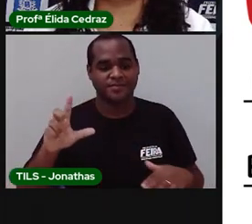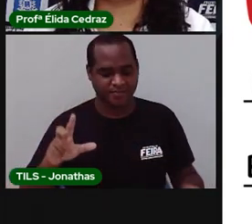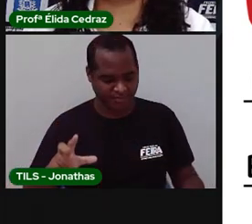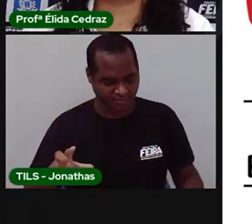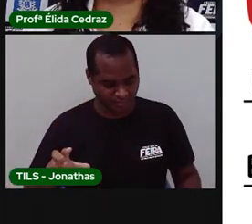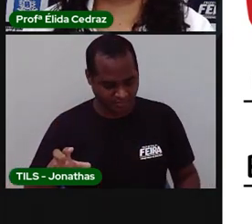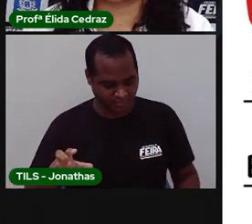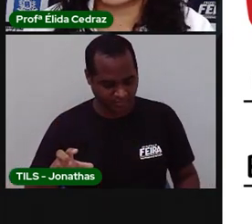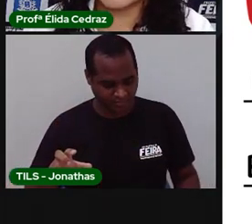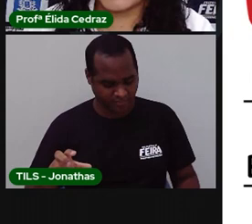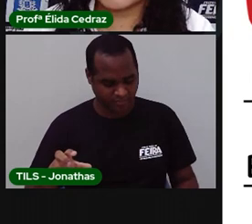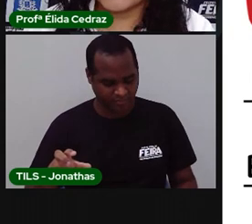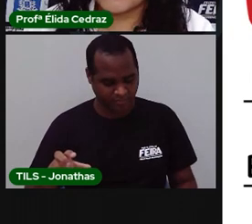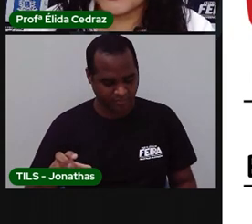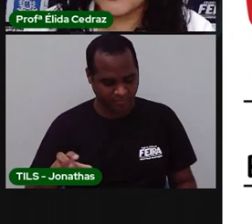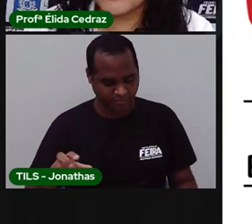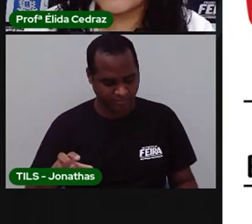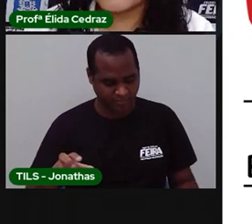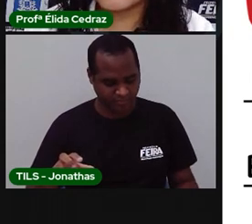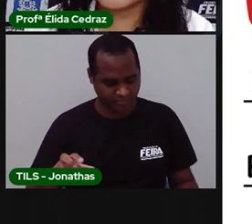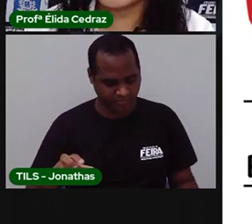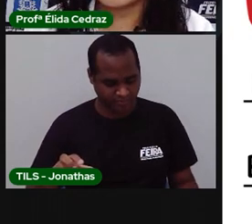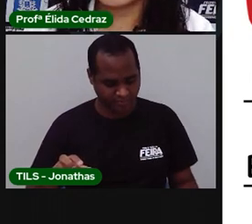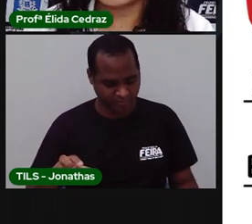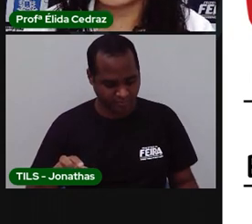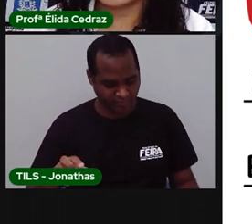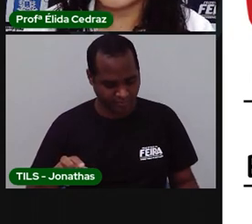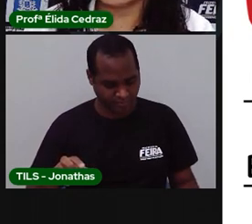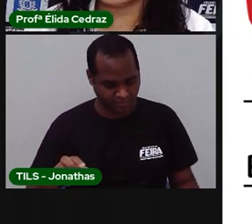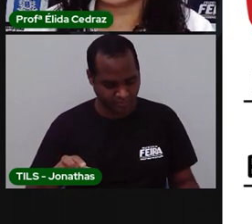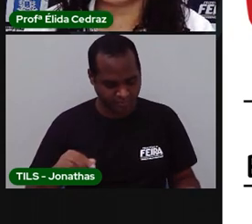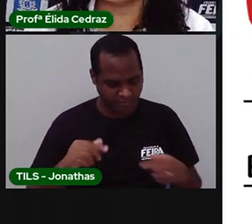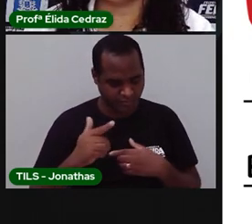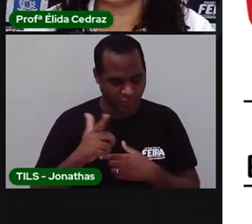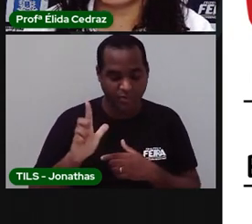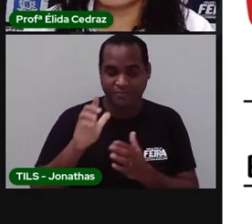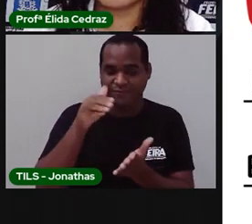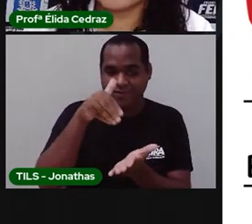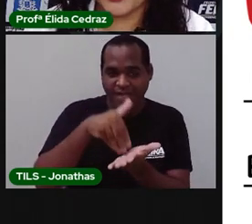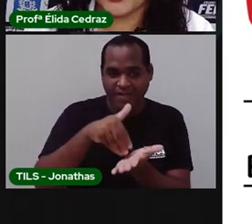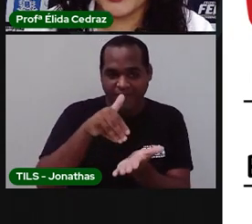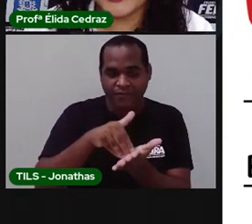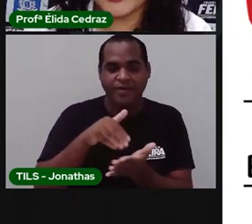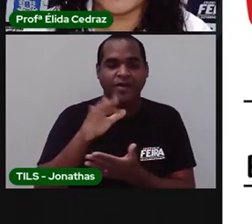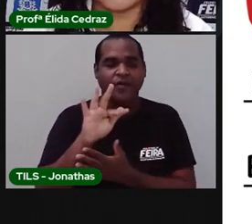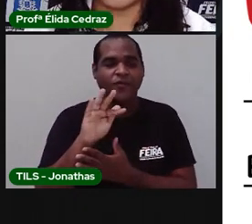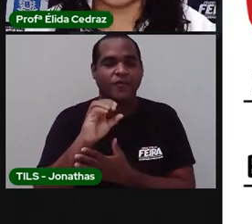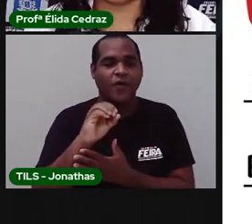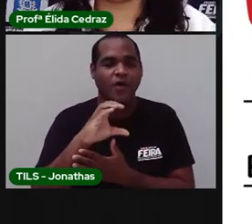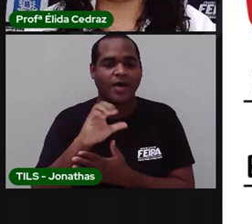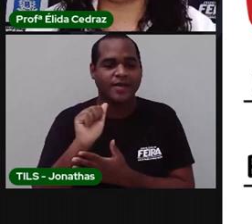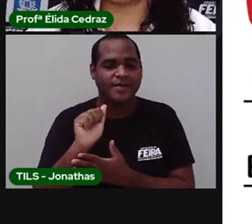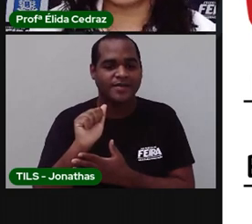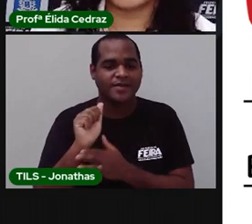Depois, dado. E a última? Foca.